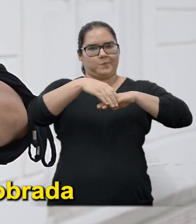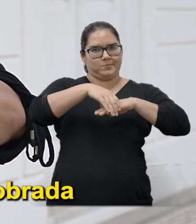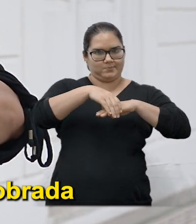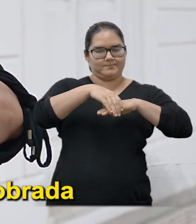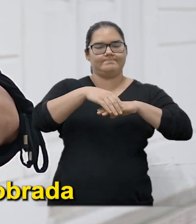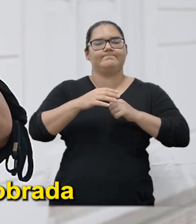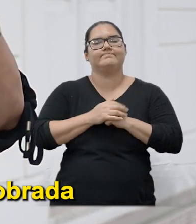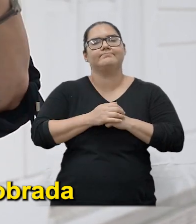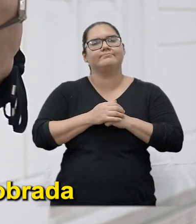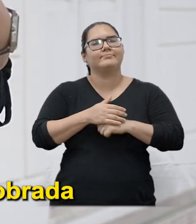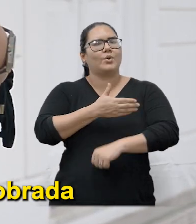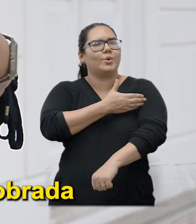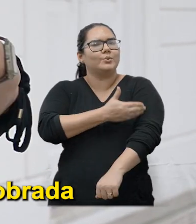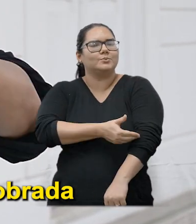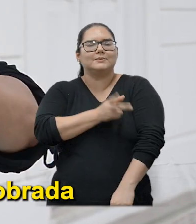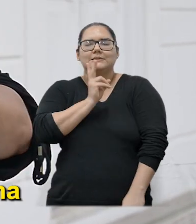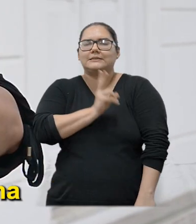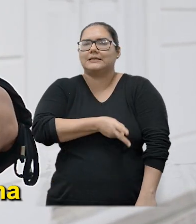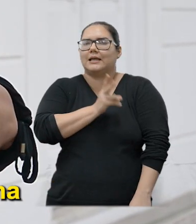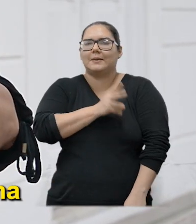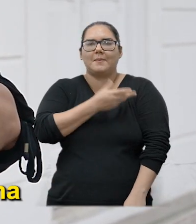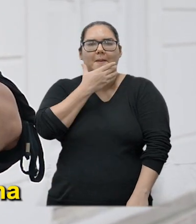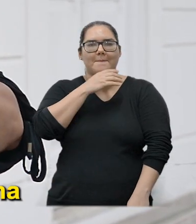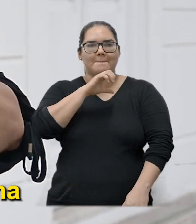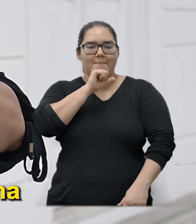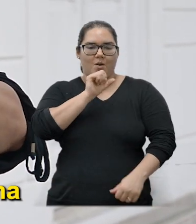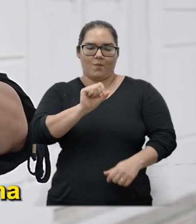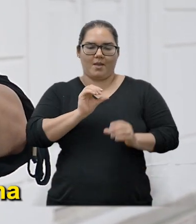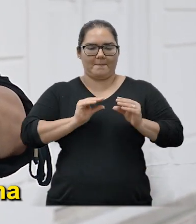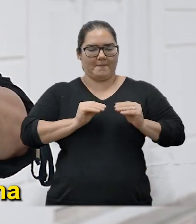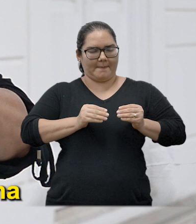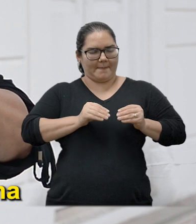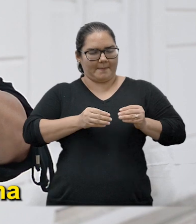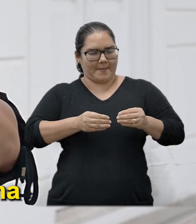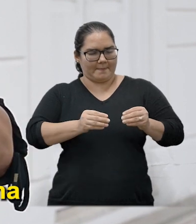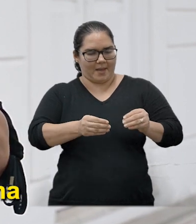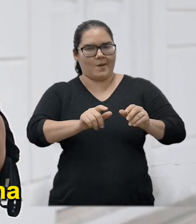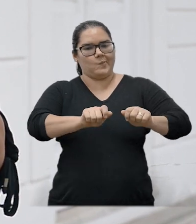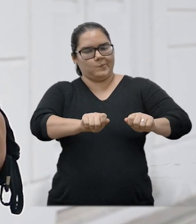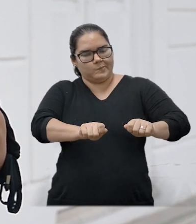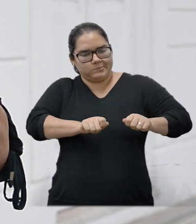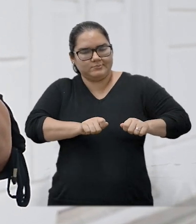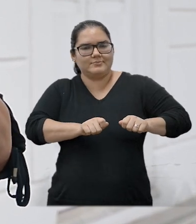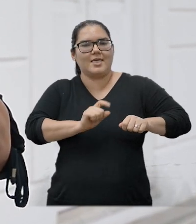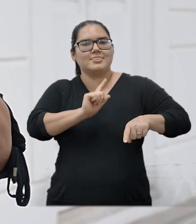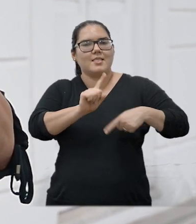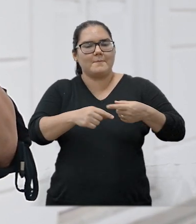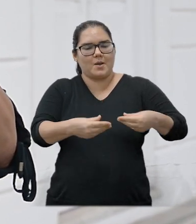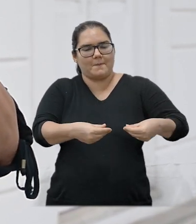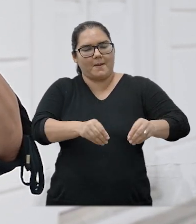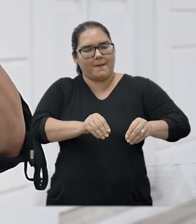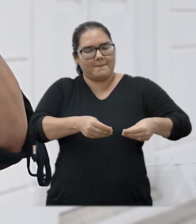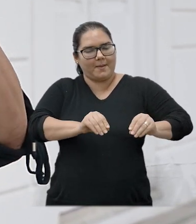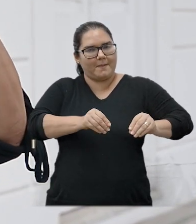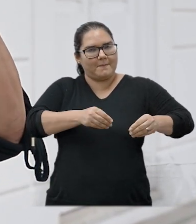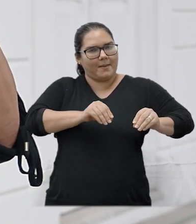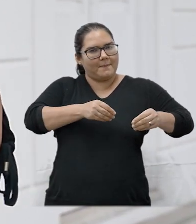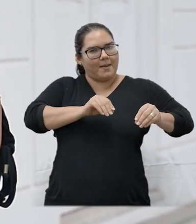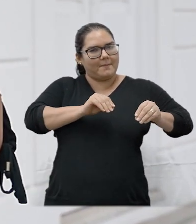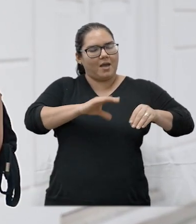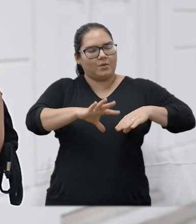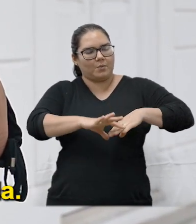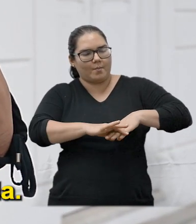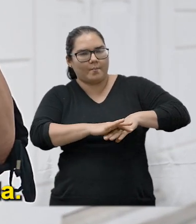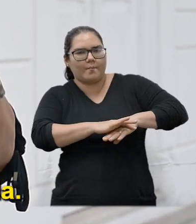enfiava a meia Assim dobrada E depois era só ir desenrolando De tal forma Que ela deslizava suavemente Até o